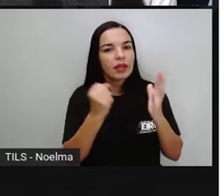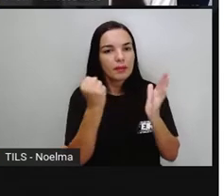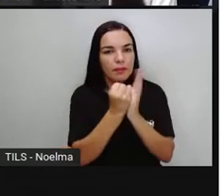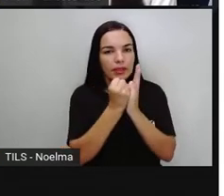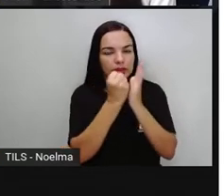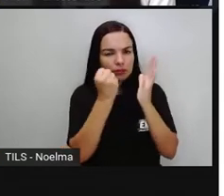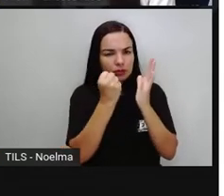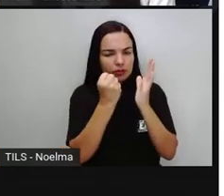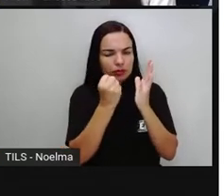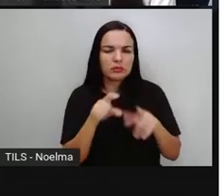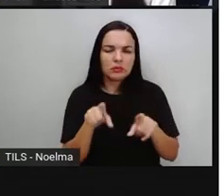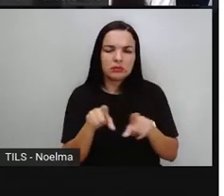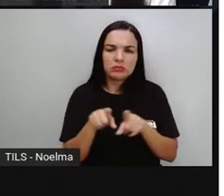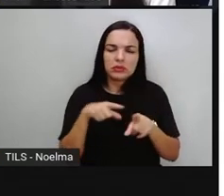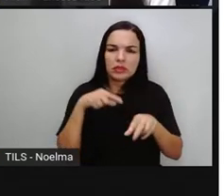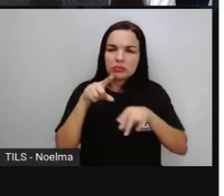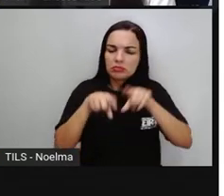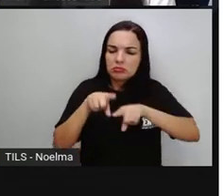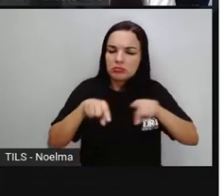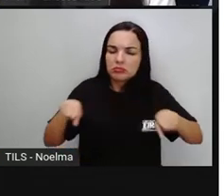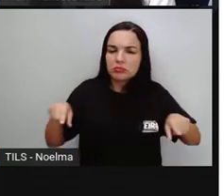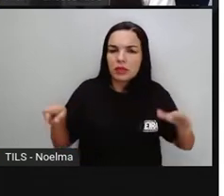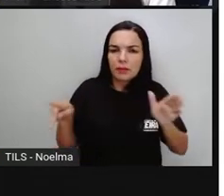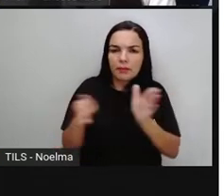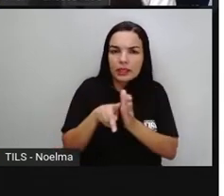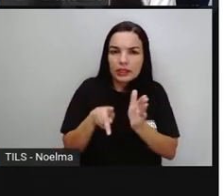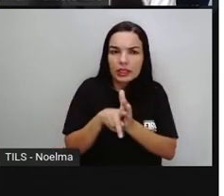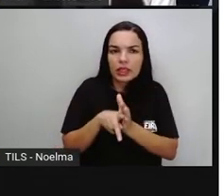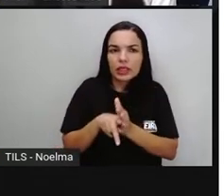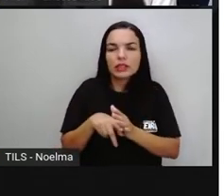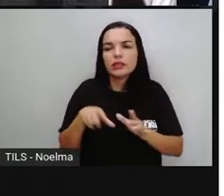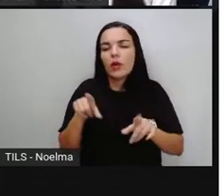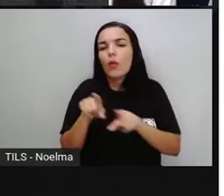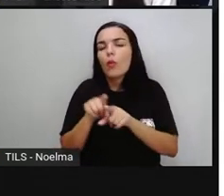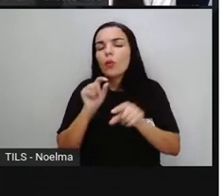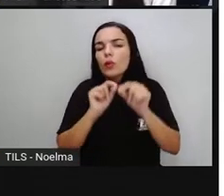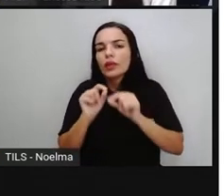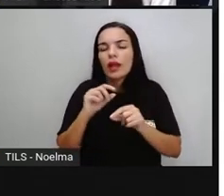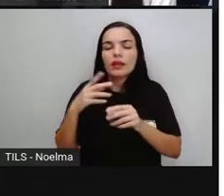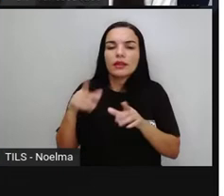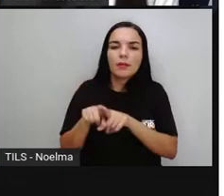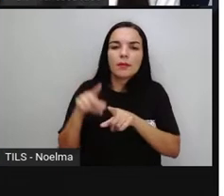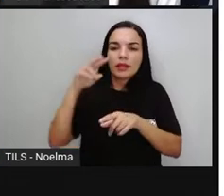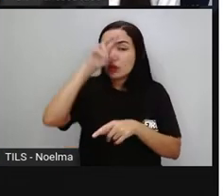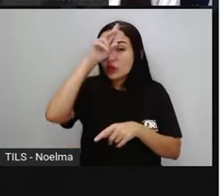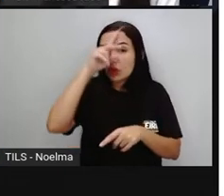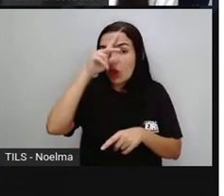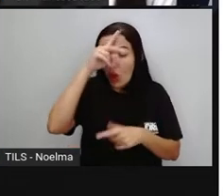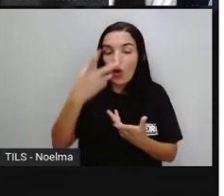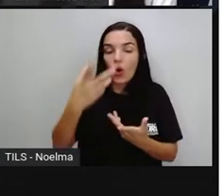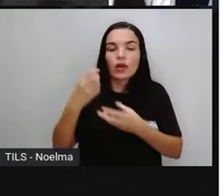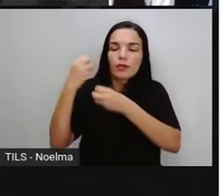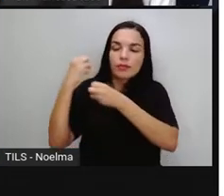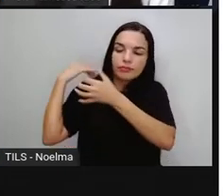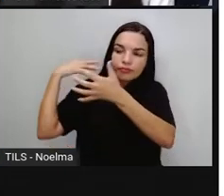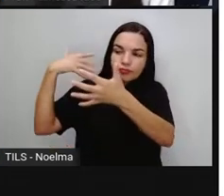entre os bens, né? Entre aquilo que é deixado no passado tempo, que conta a história dos grupos sociais, que